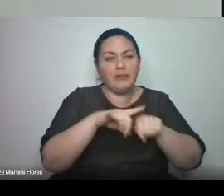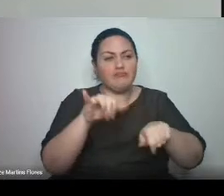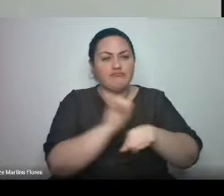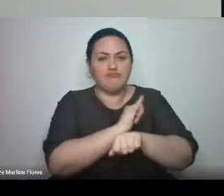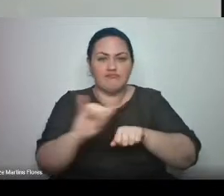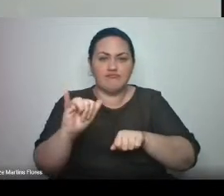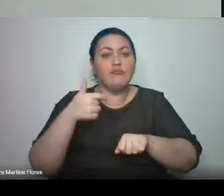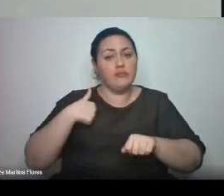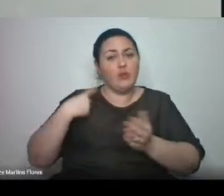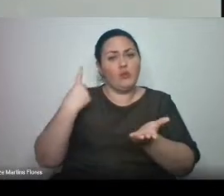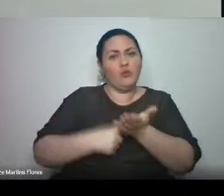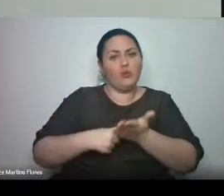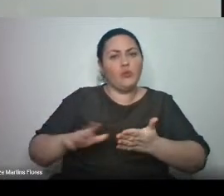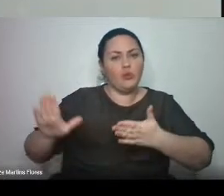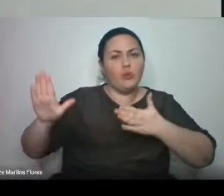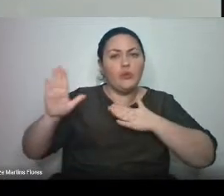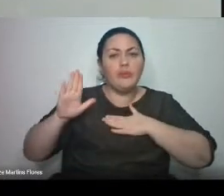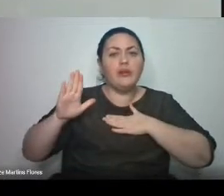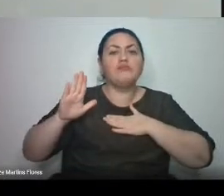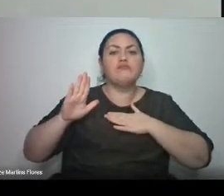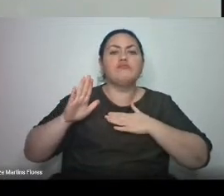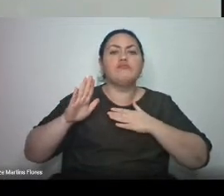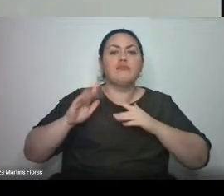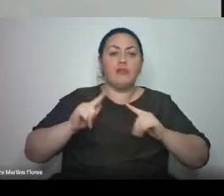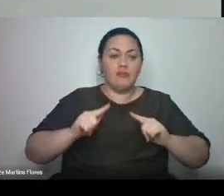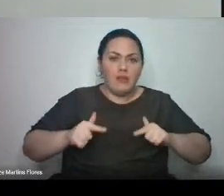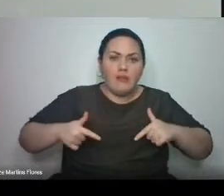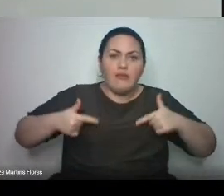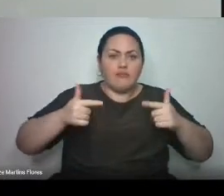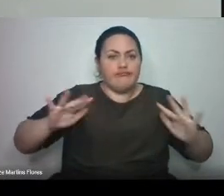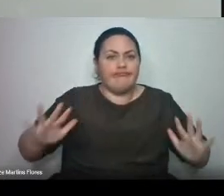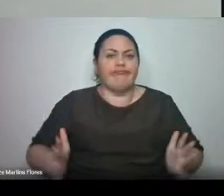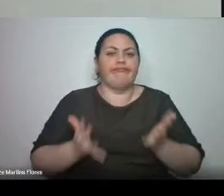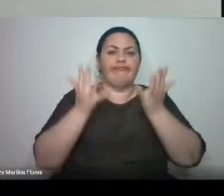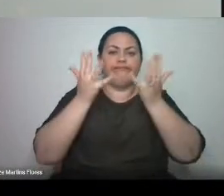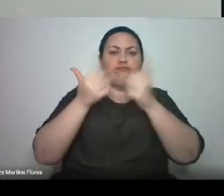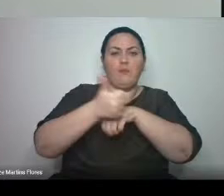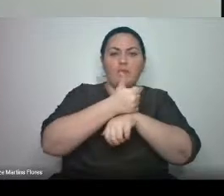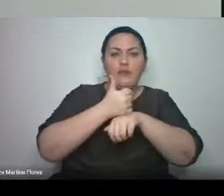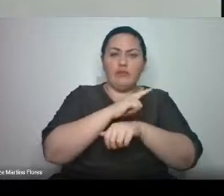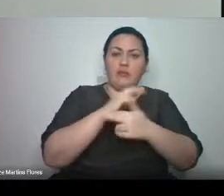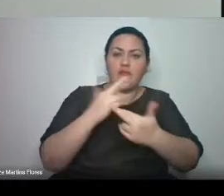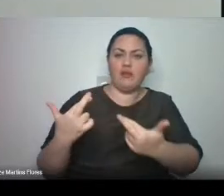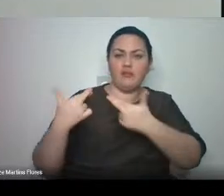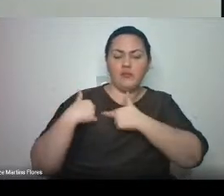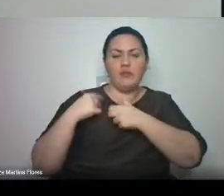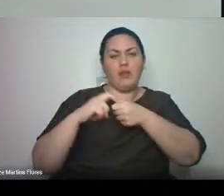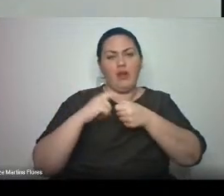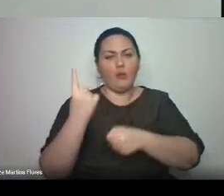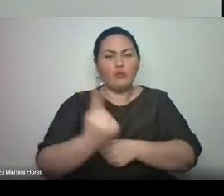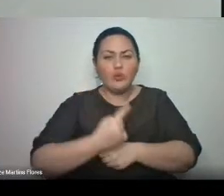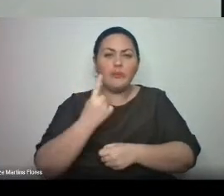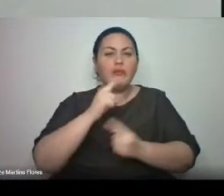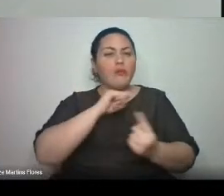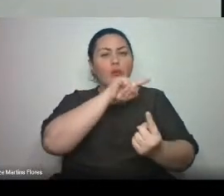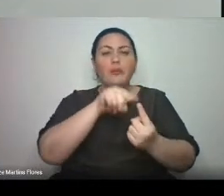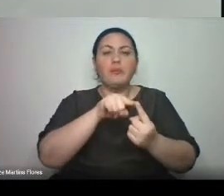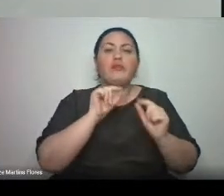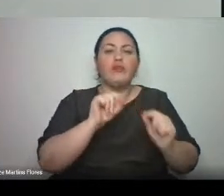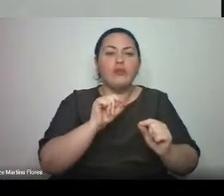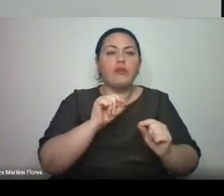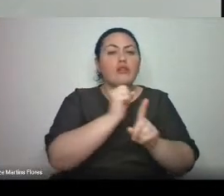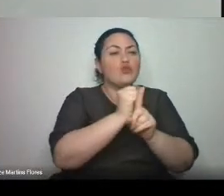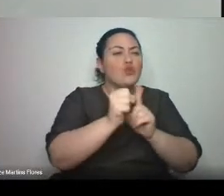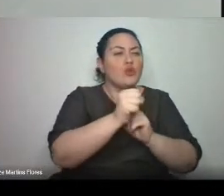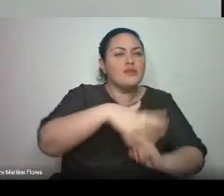Comprometo-me ainda em empenhar-me pelo engrandecimento da minha profissão, com responsabilidade e autonomia em prol dos interesses e dos direitos da